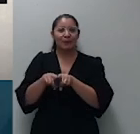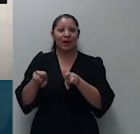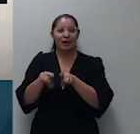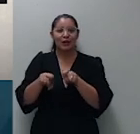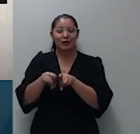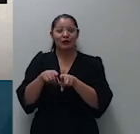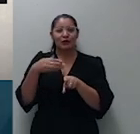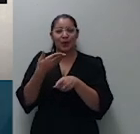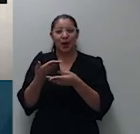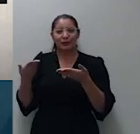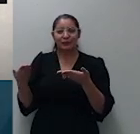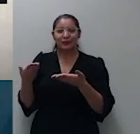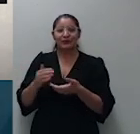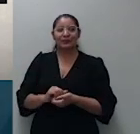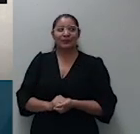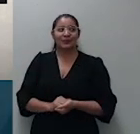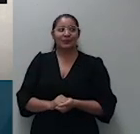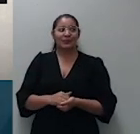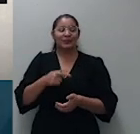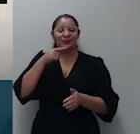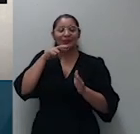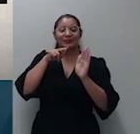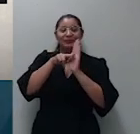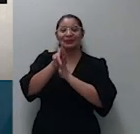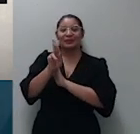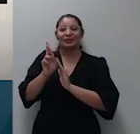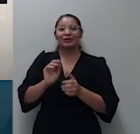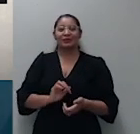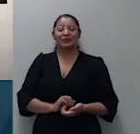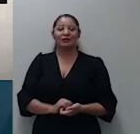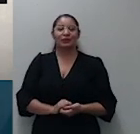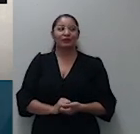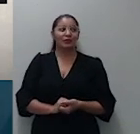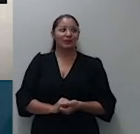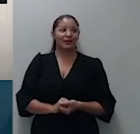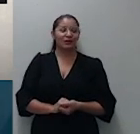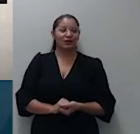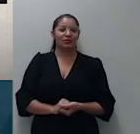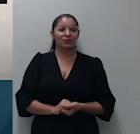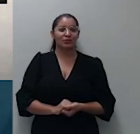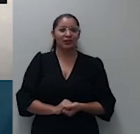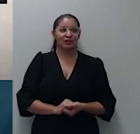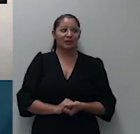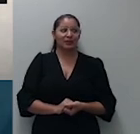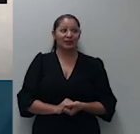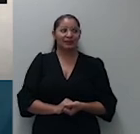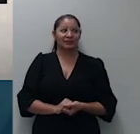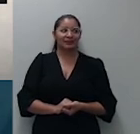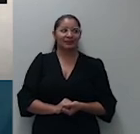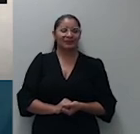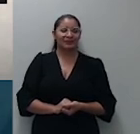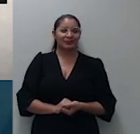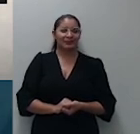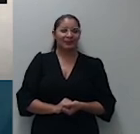uma questão de organização da pauta o meu voto vista